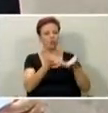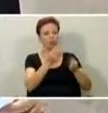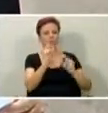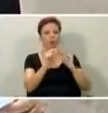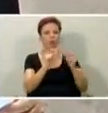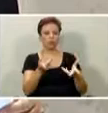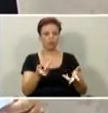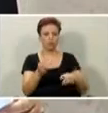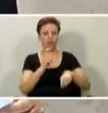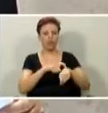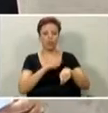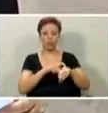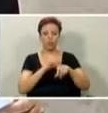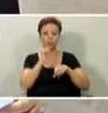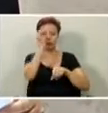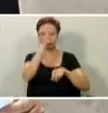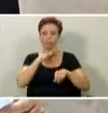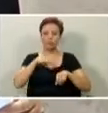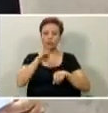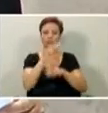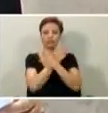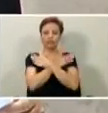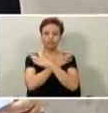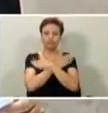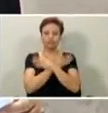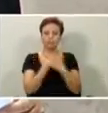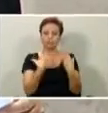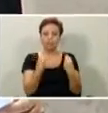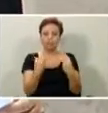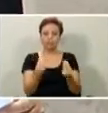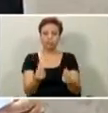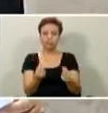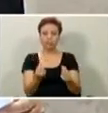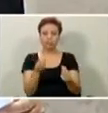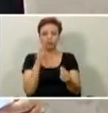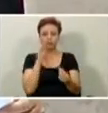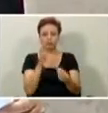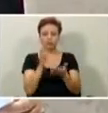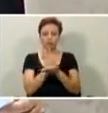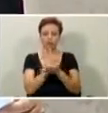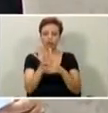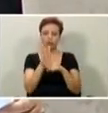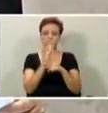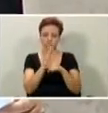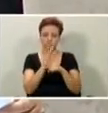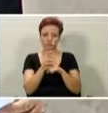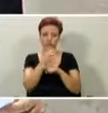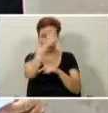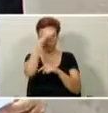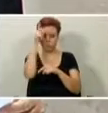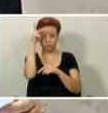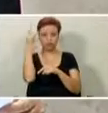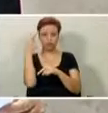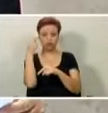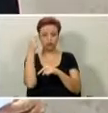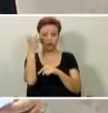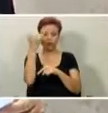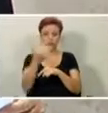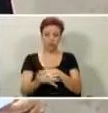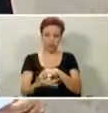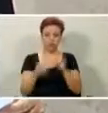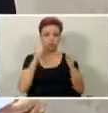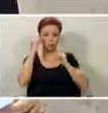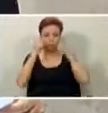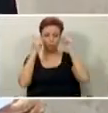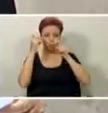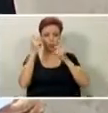desemprego, eu vi, inclusive, alguns áudios e vídeos do prefeito Dória preocupado com o emprego no